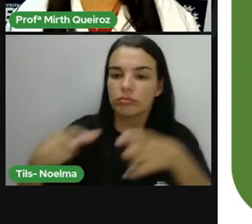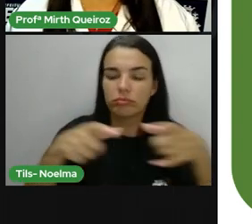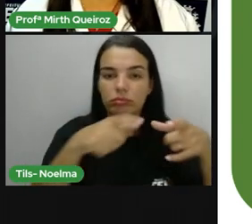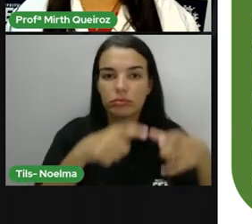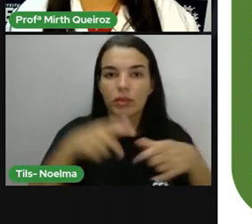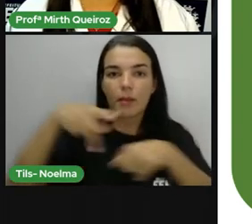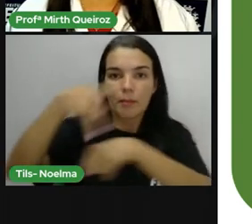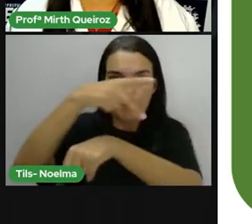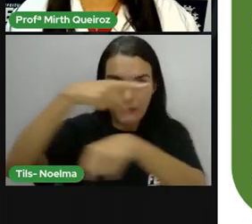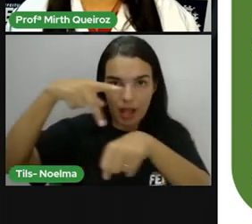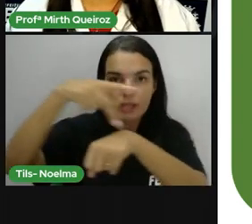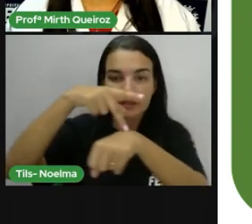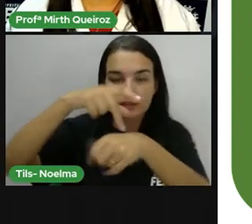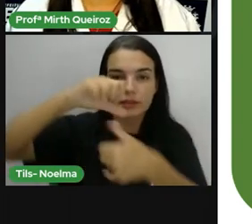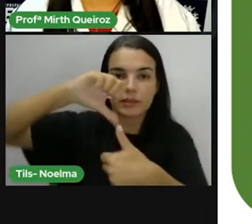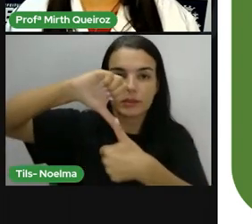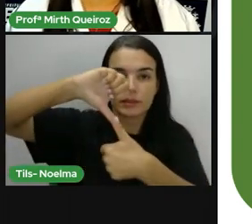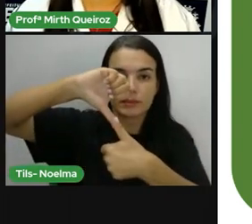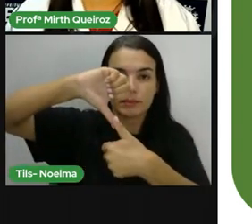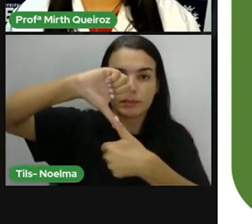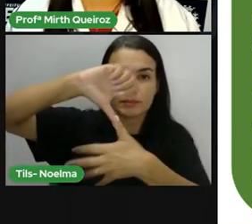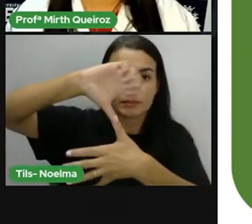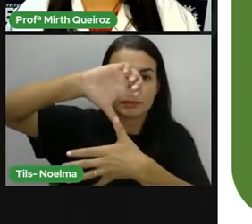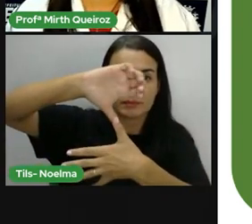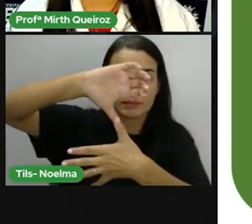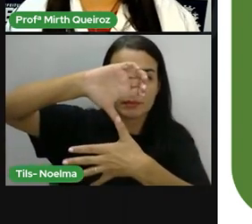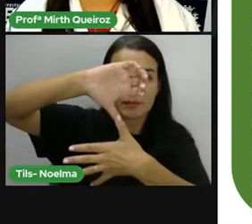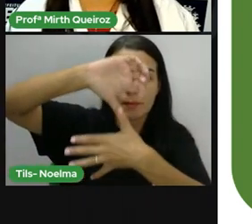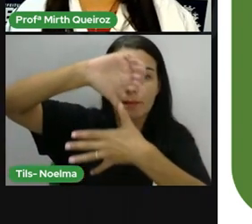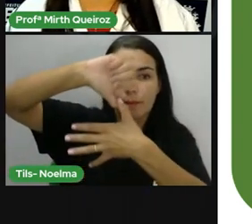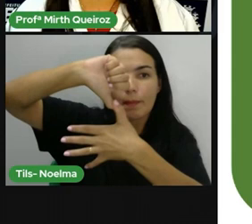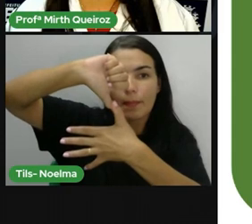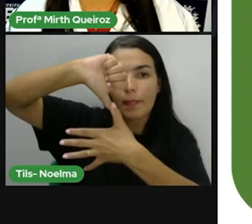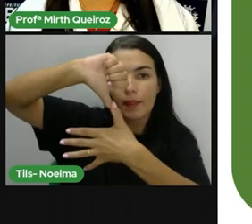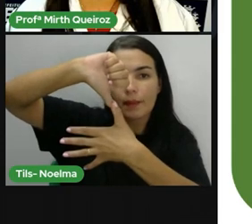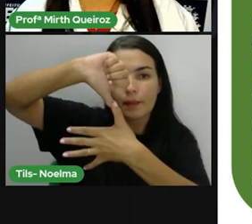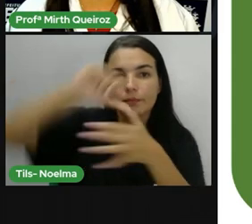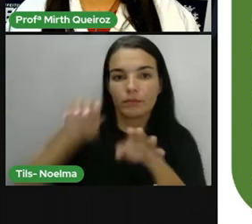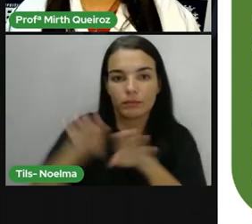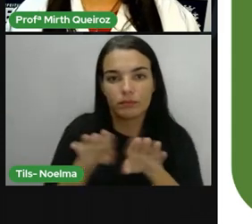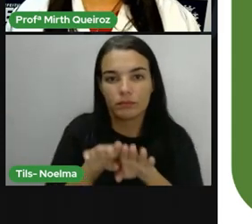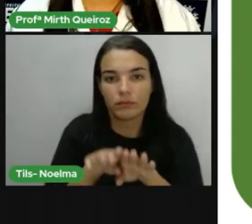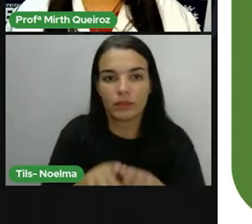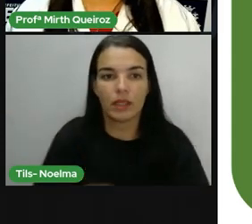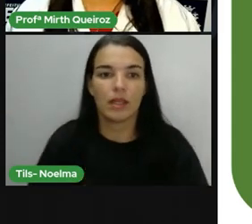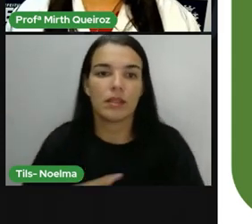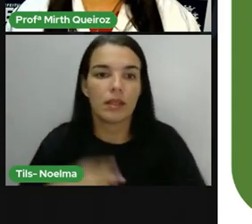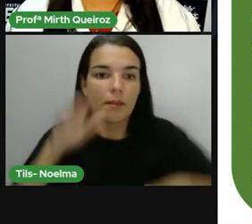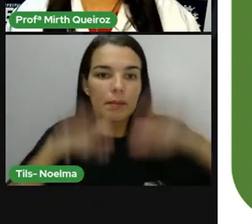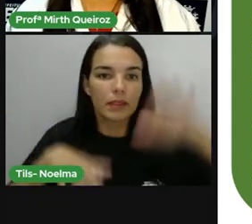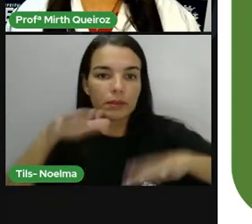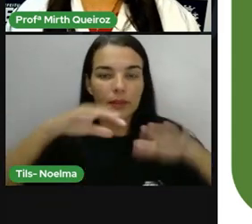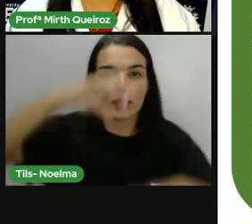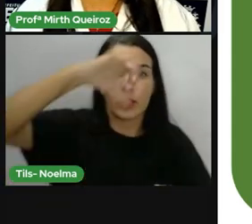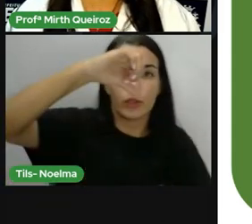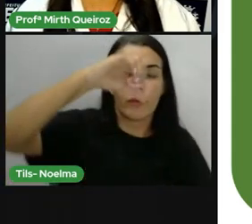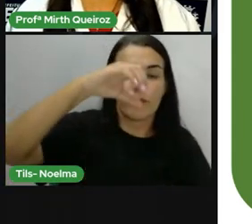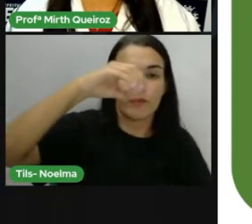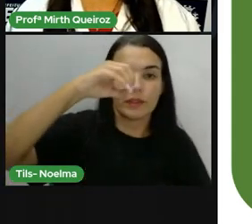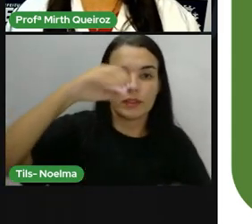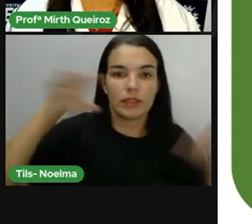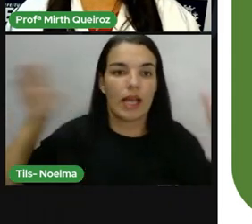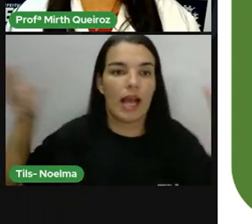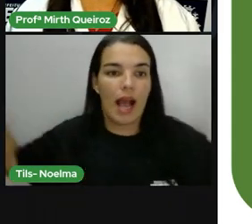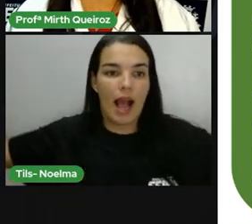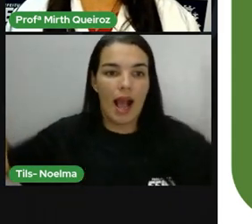do Sul. A ave mede cerca de 90 centímetros de comprimento e seu peso pode chegar aí a 1